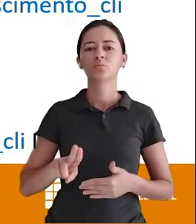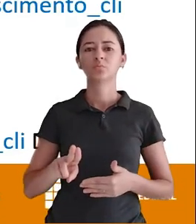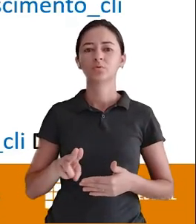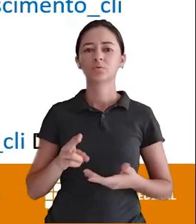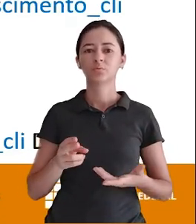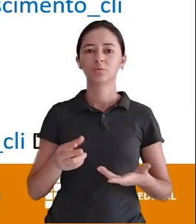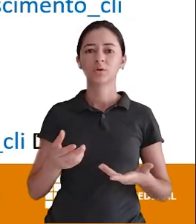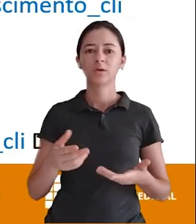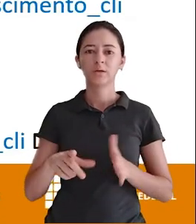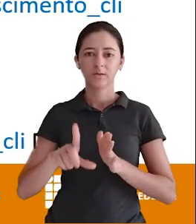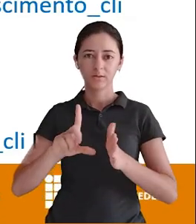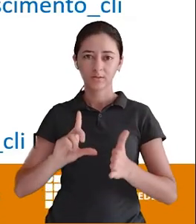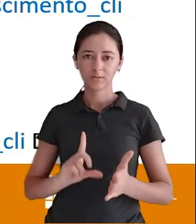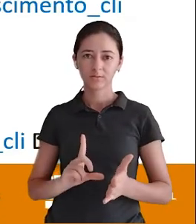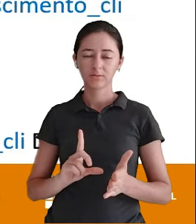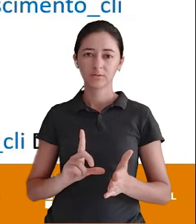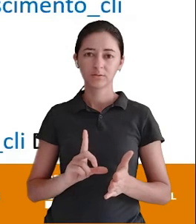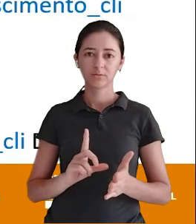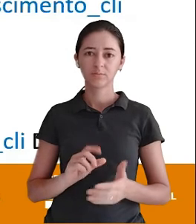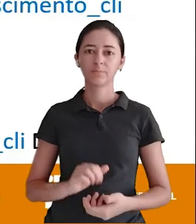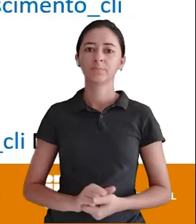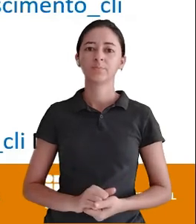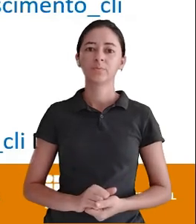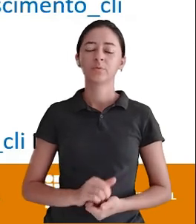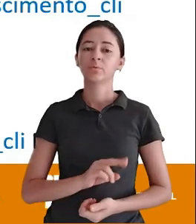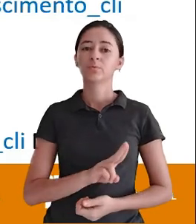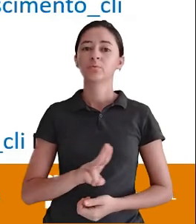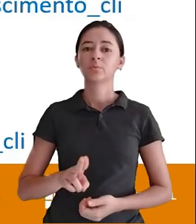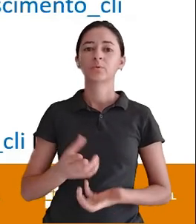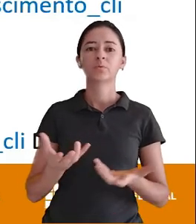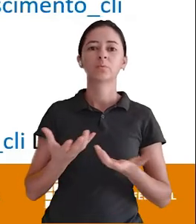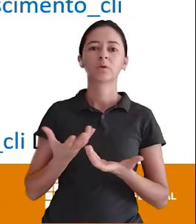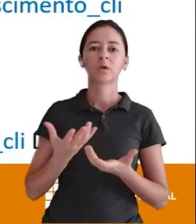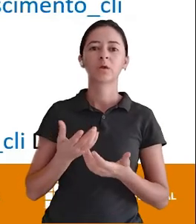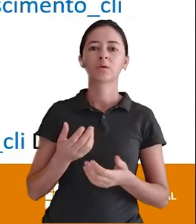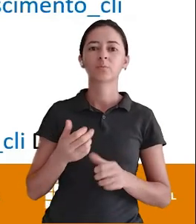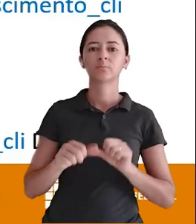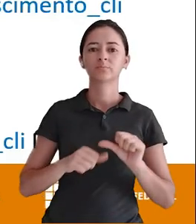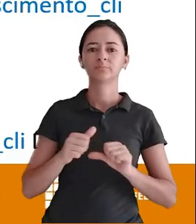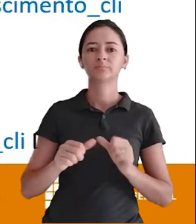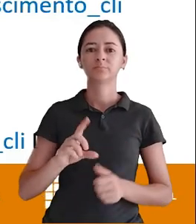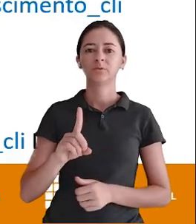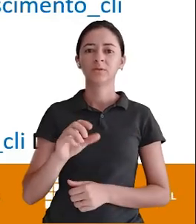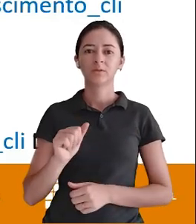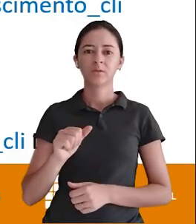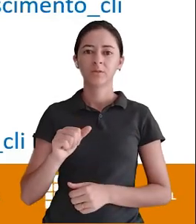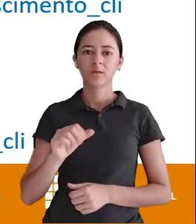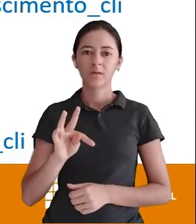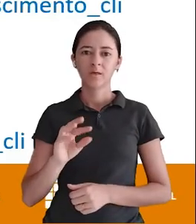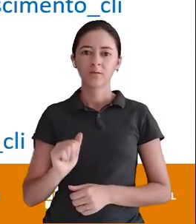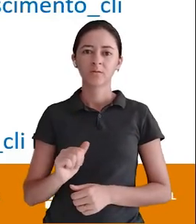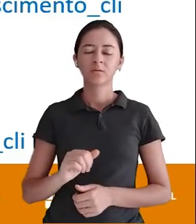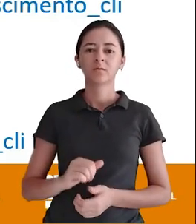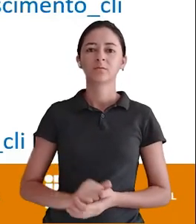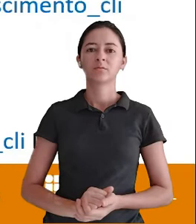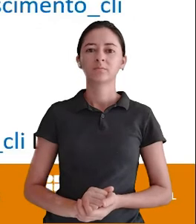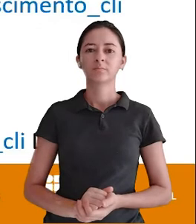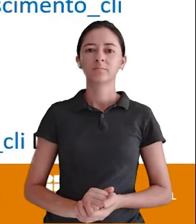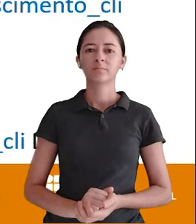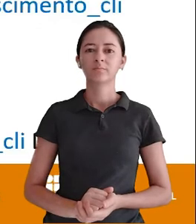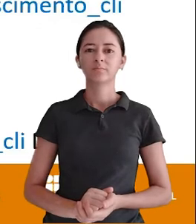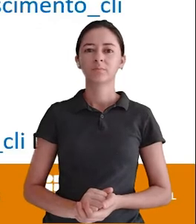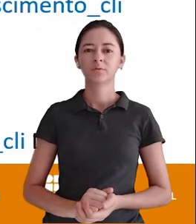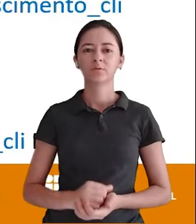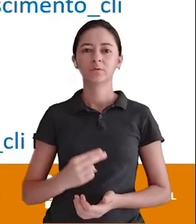Antes de eu executar Esse alter table O nome do atributo Lá que eu quero mudar É o data Underline Nasce Qual é o